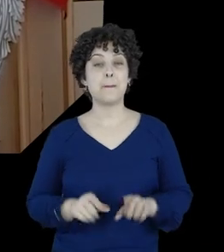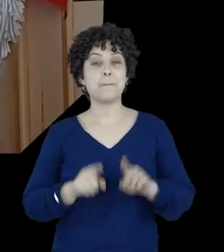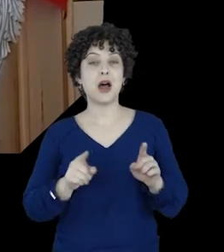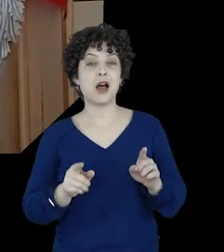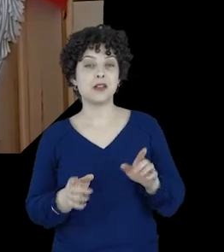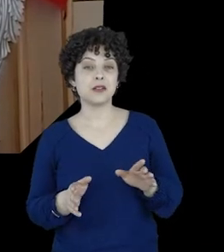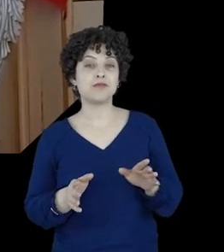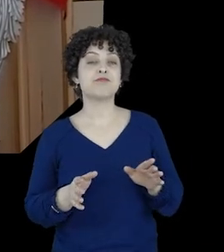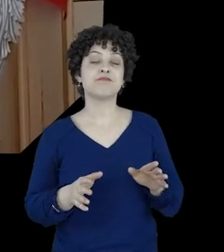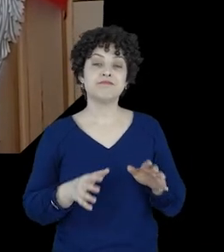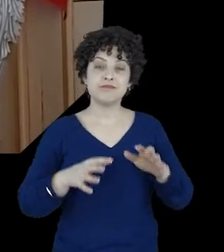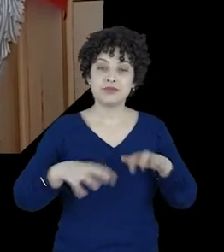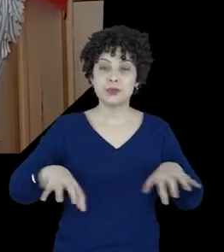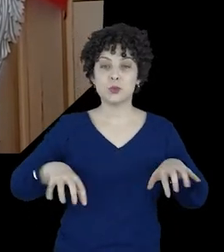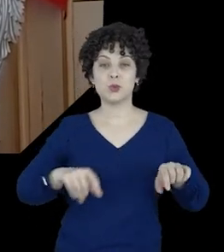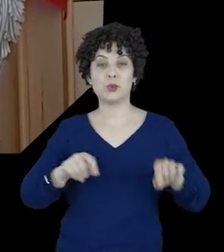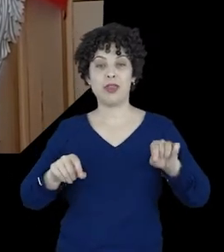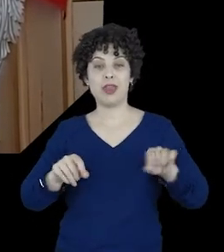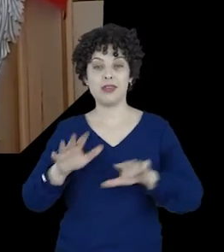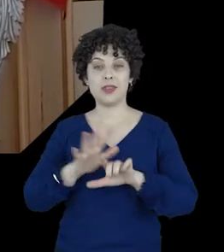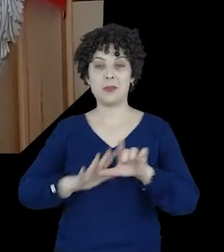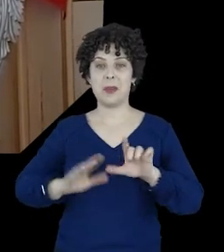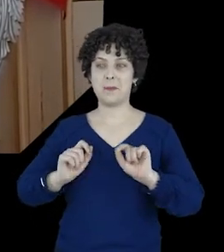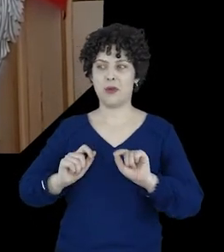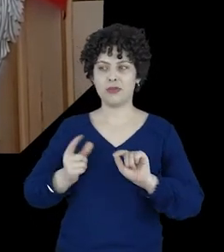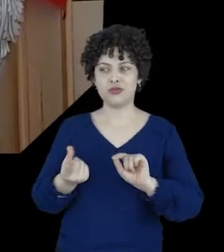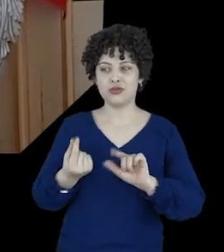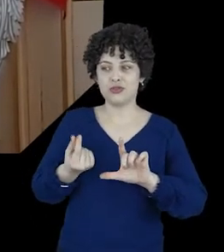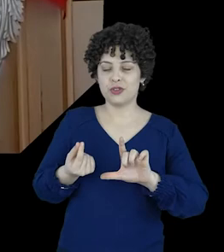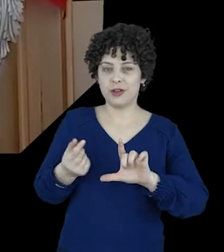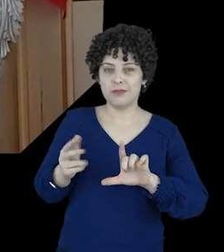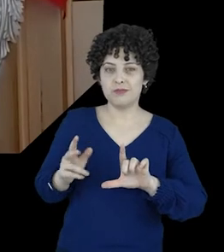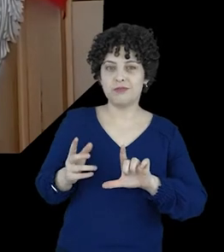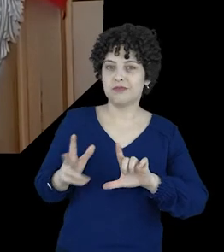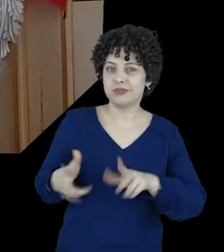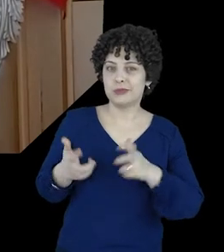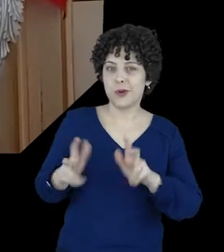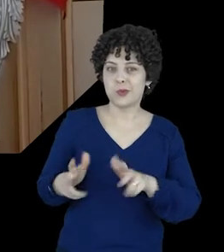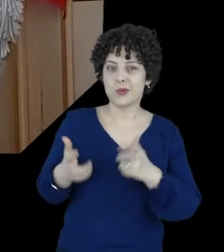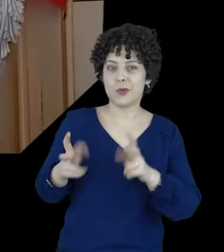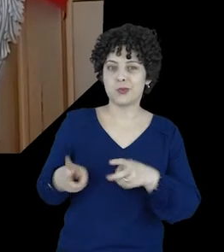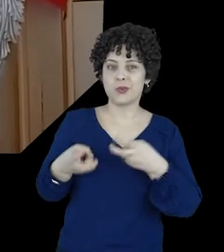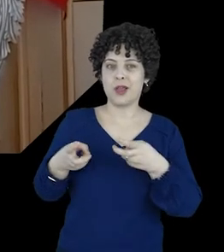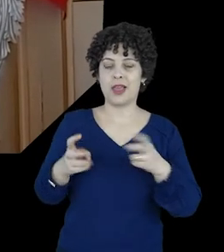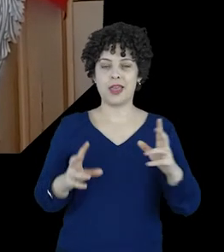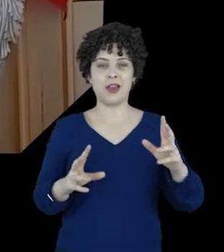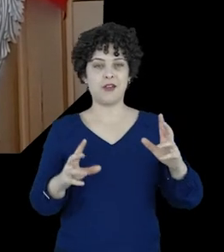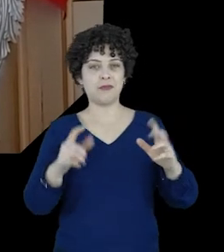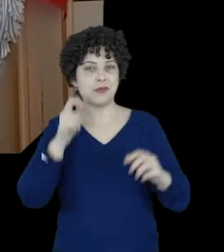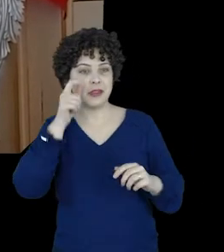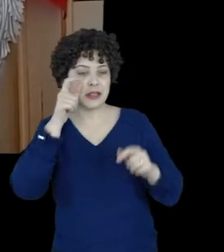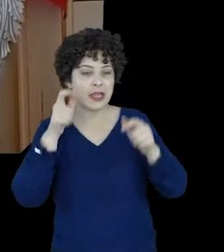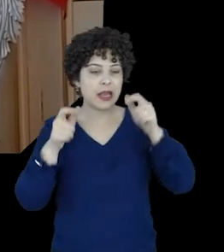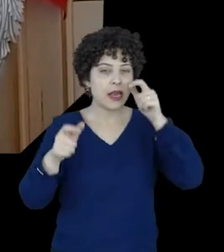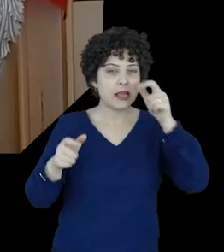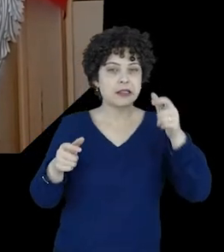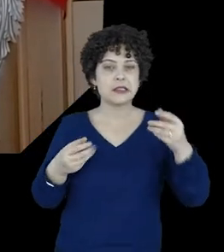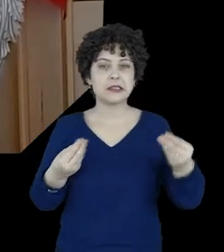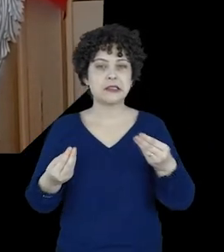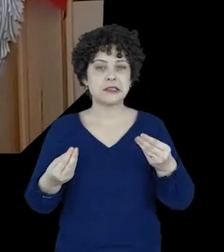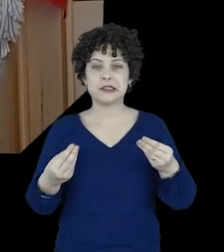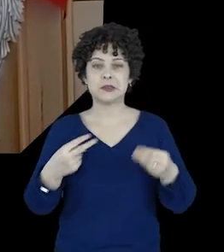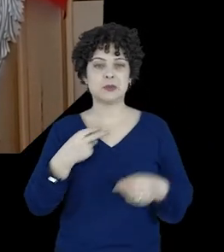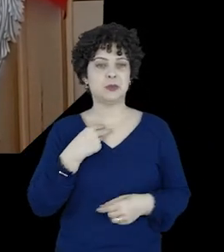e, por outro lado, essa imagem pode lhe sender dinheiro. Esse conflito de interesses dos pais